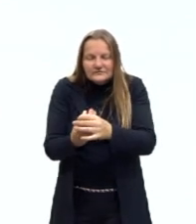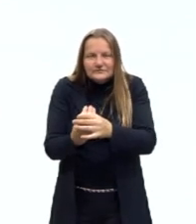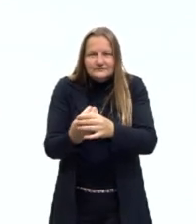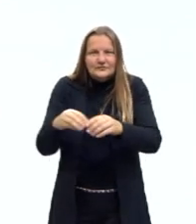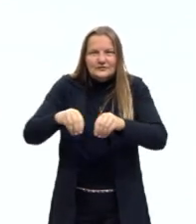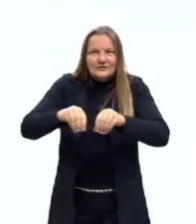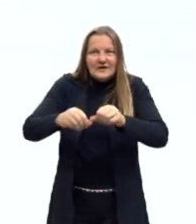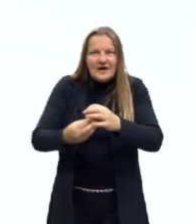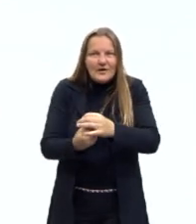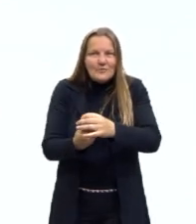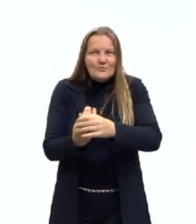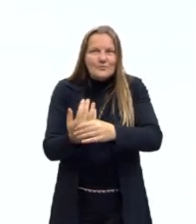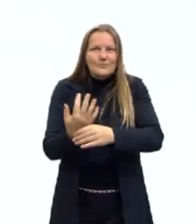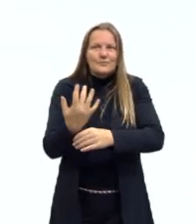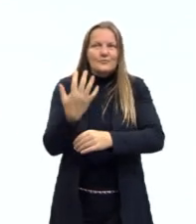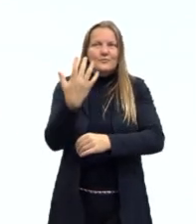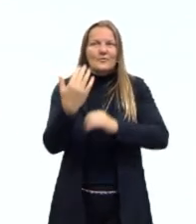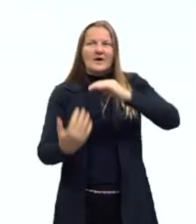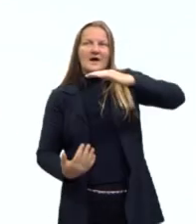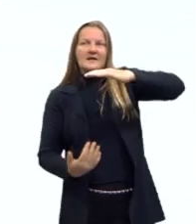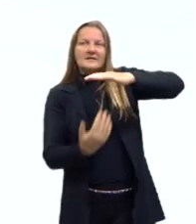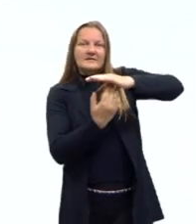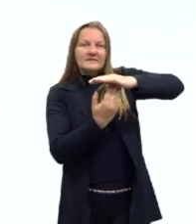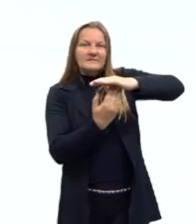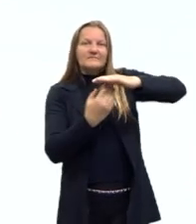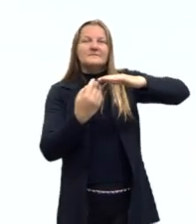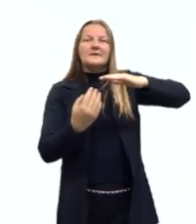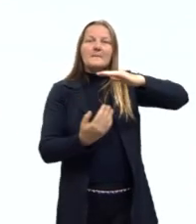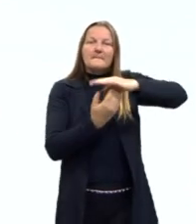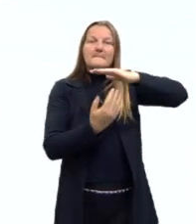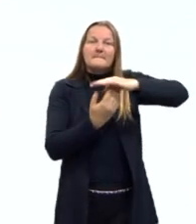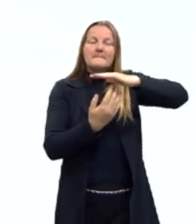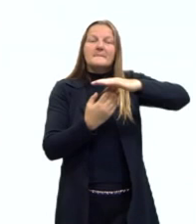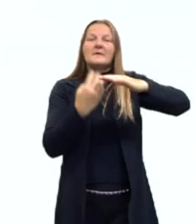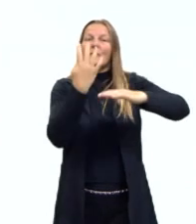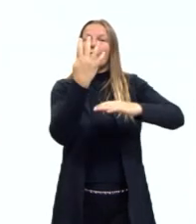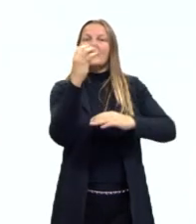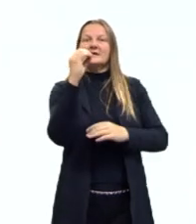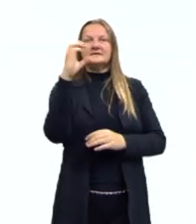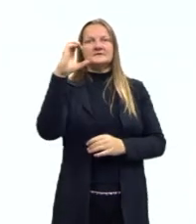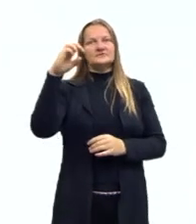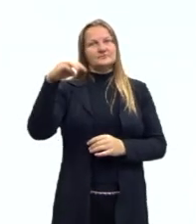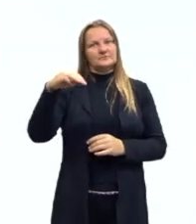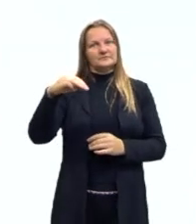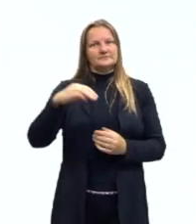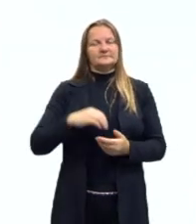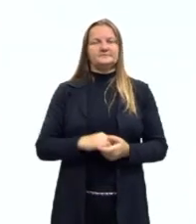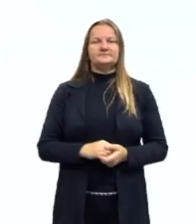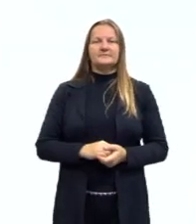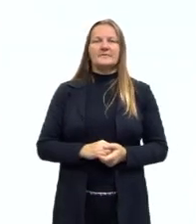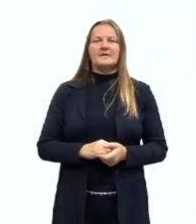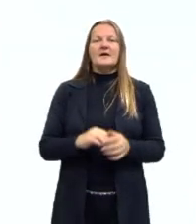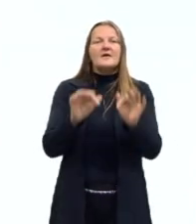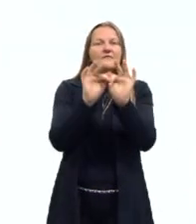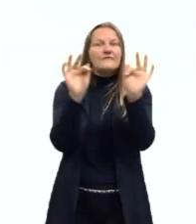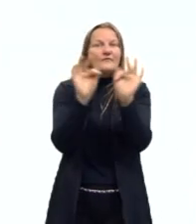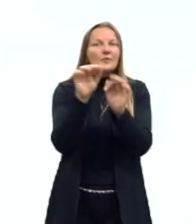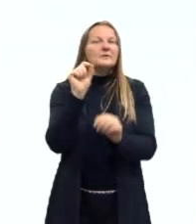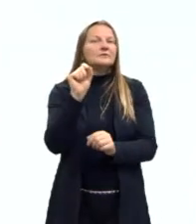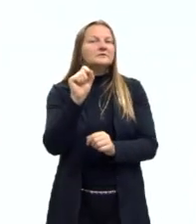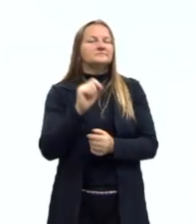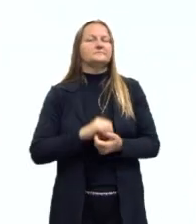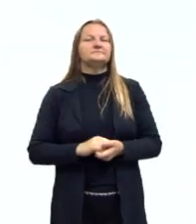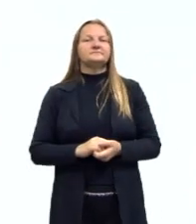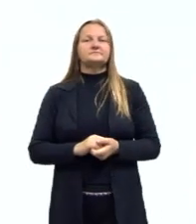do solo até o momento em que ela atinge sua altura máxima de 40 centímetros. A fórmula é